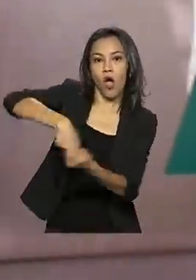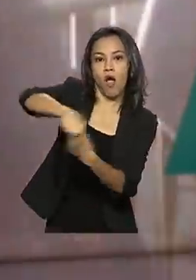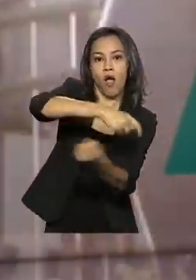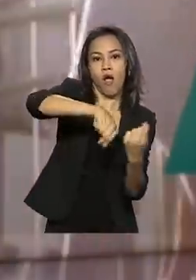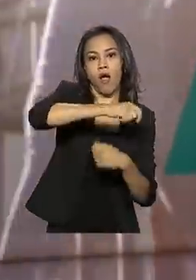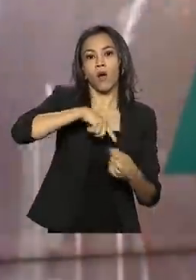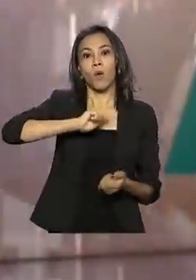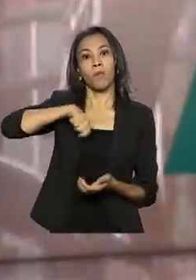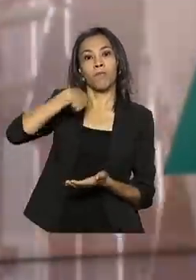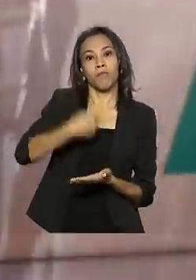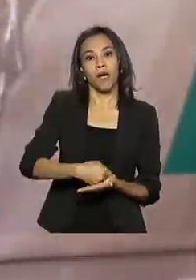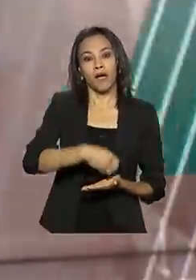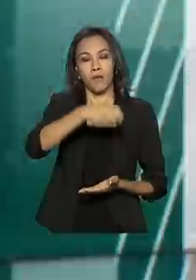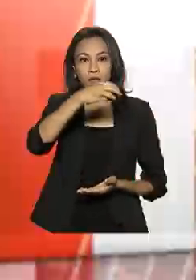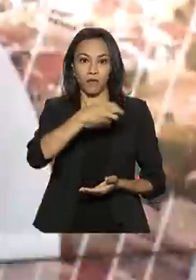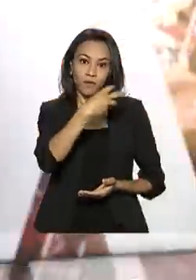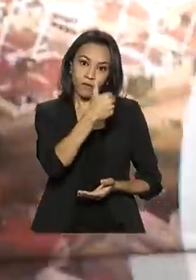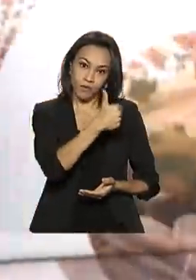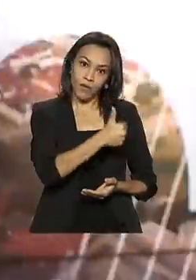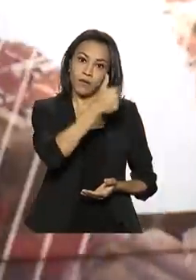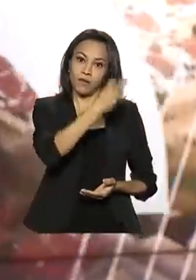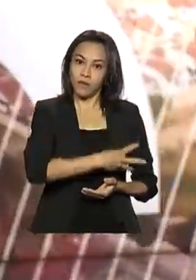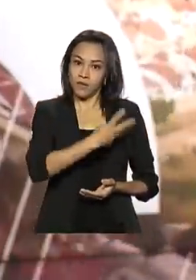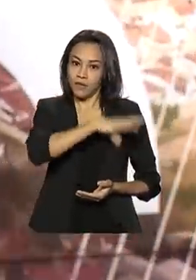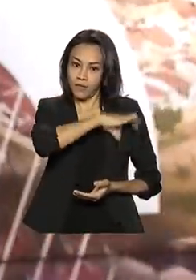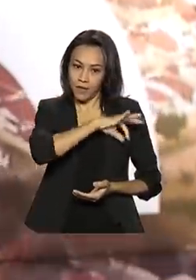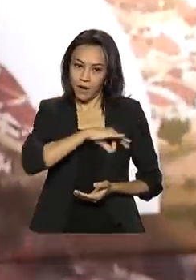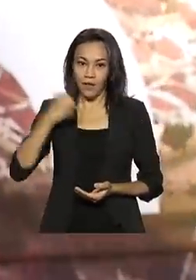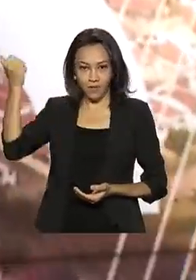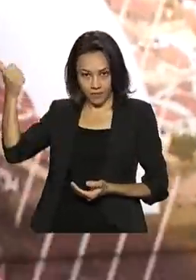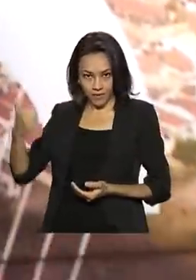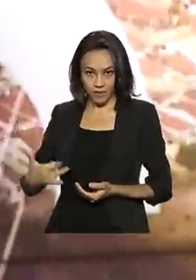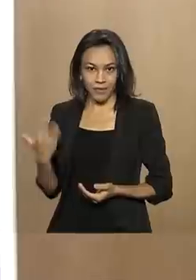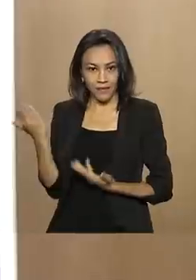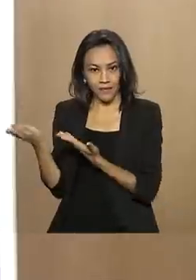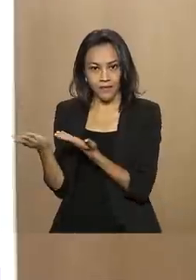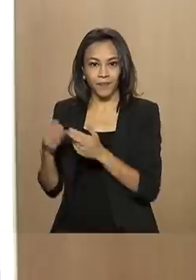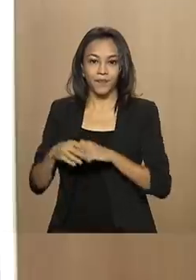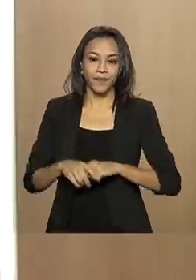13º salário, segundo o Diese. Quem comenta é Ricardo Caldas.